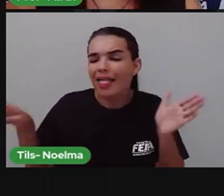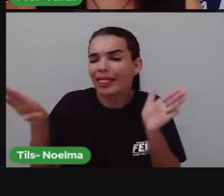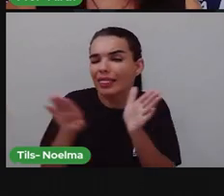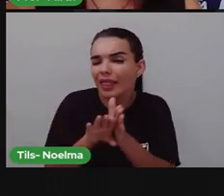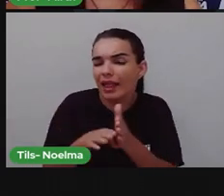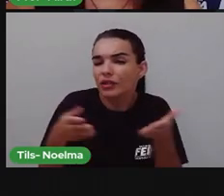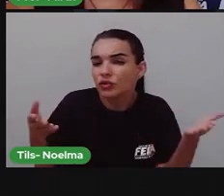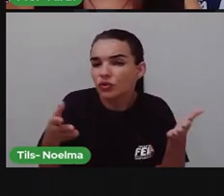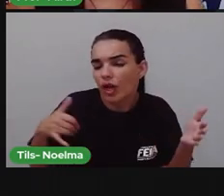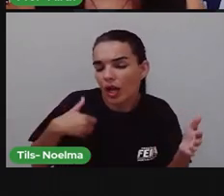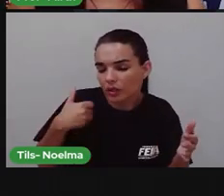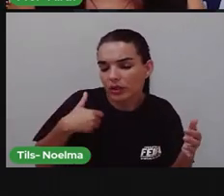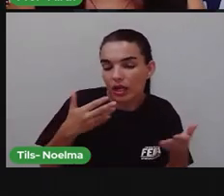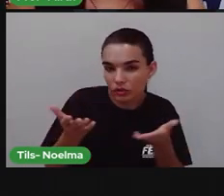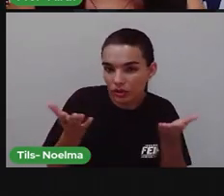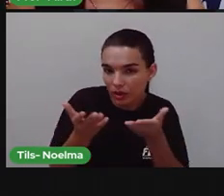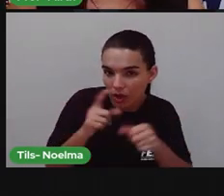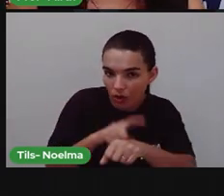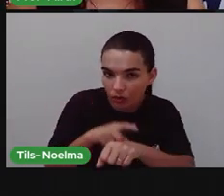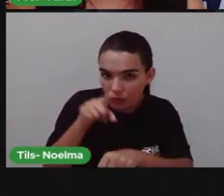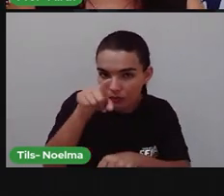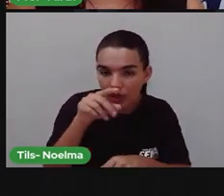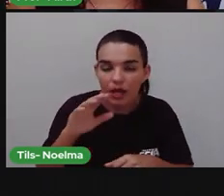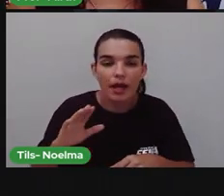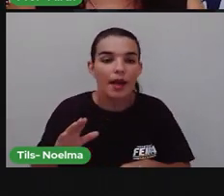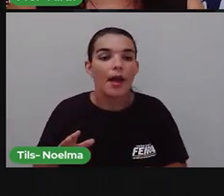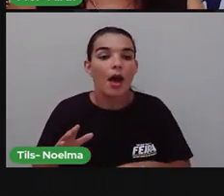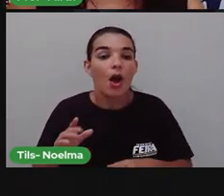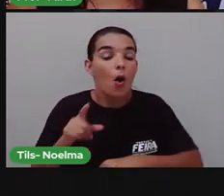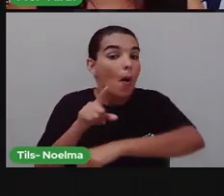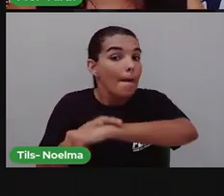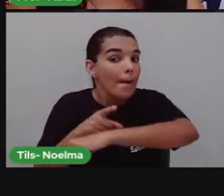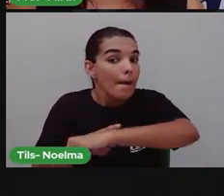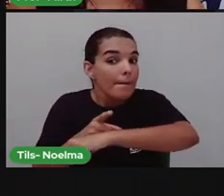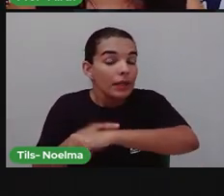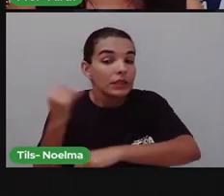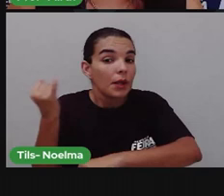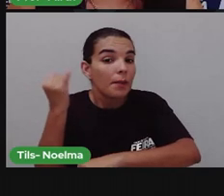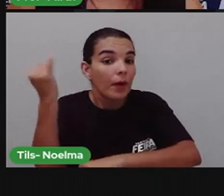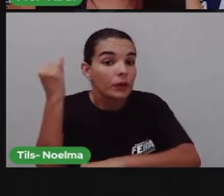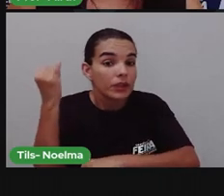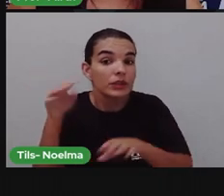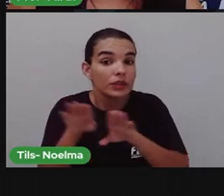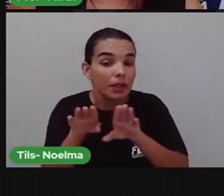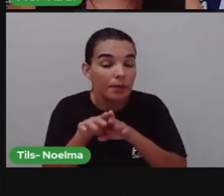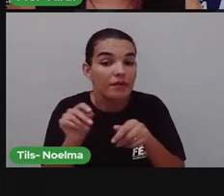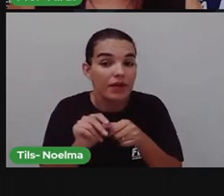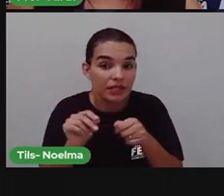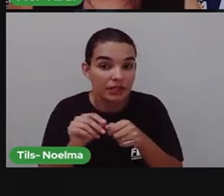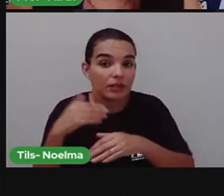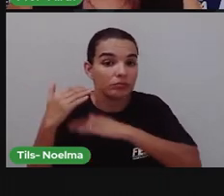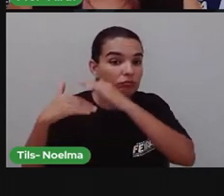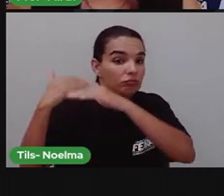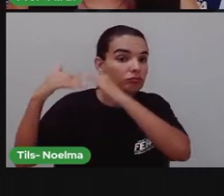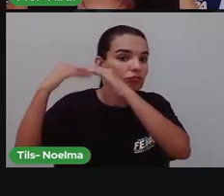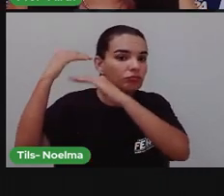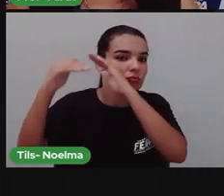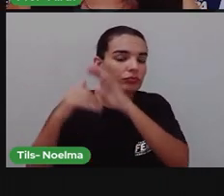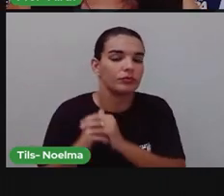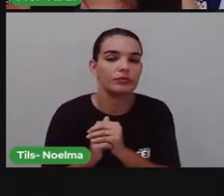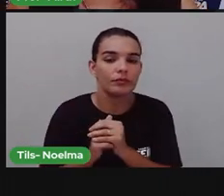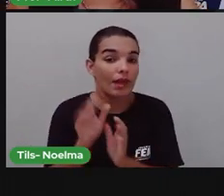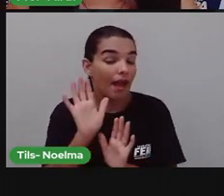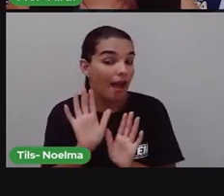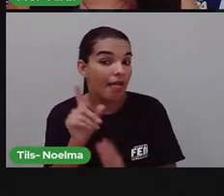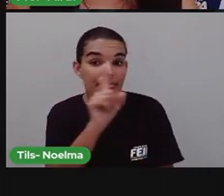hoje, né? Os momentos importantes que vocês já viveram, Pra vocês construírem essa autobiografia. Ah, e